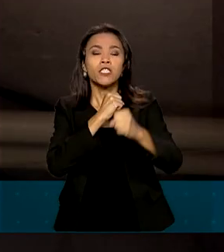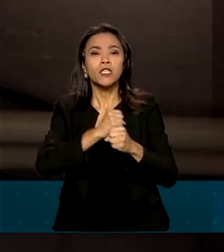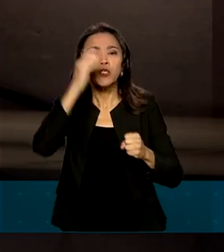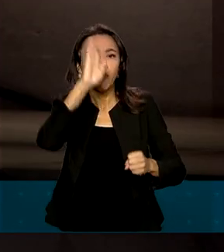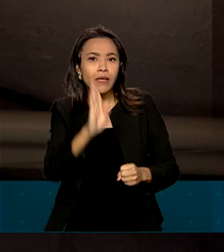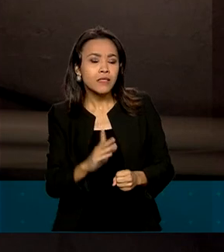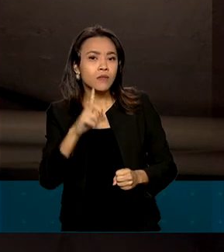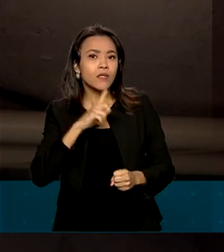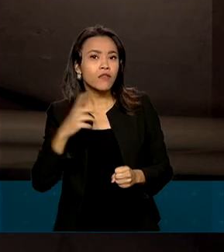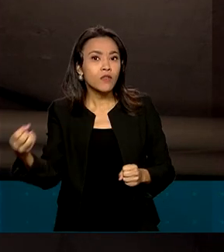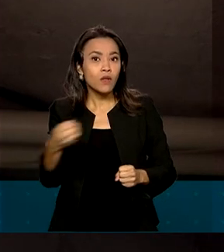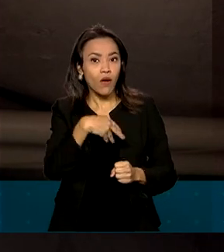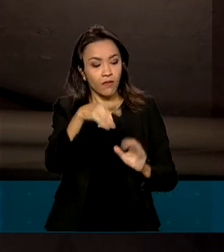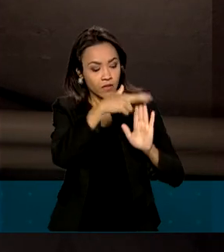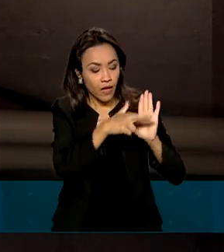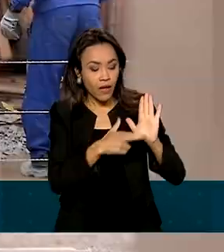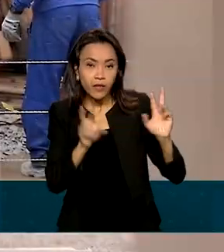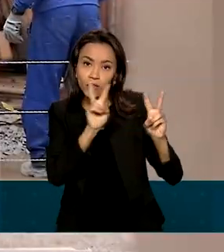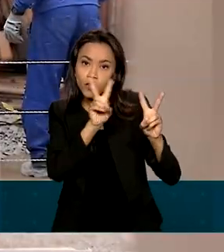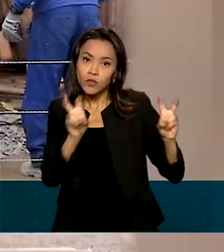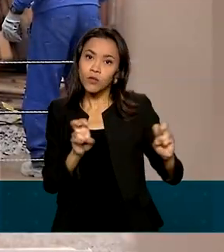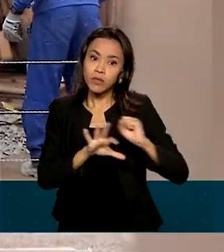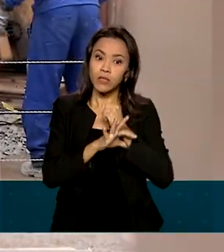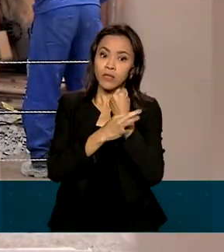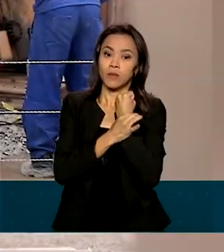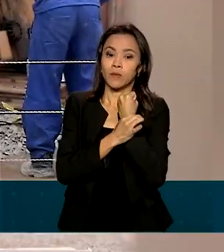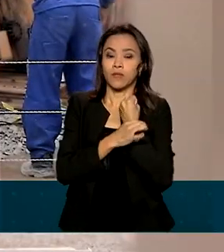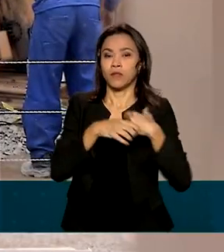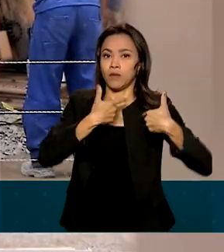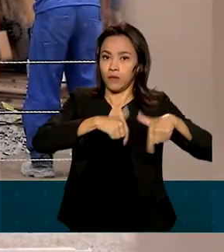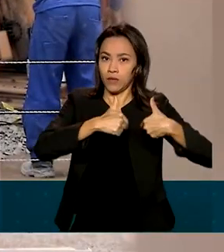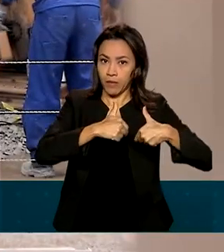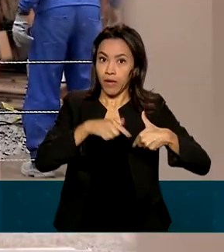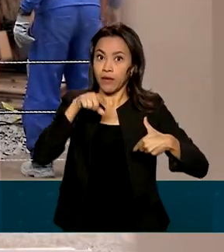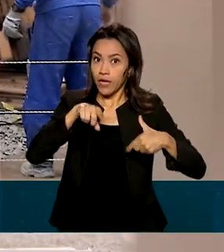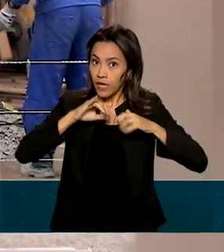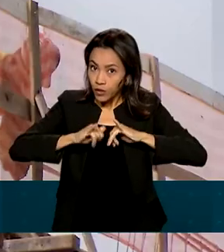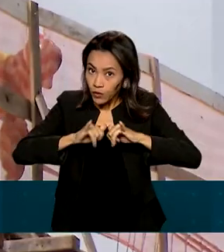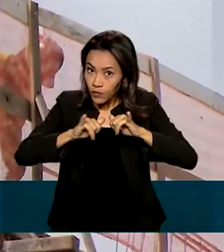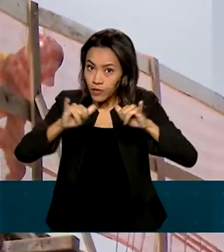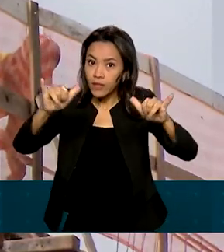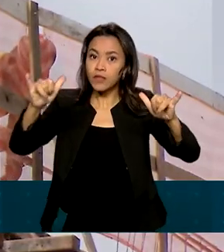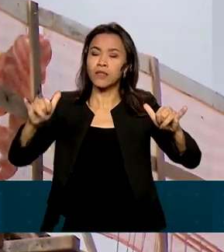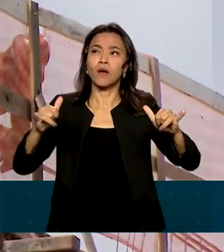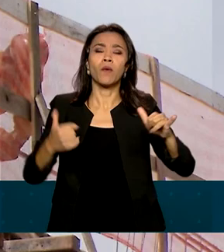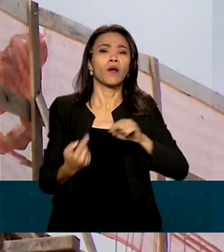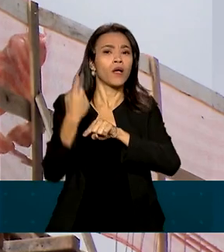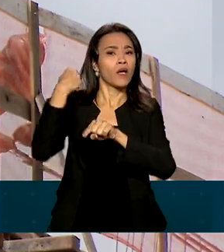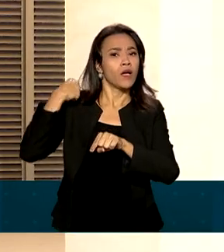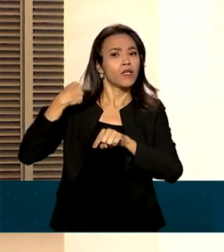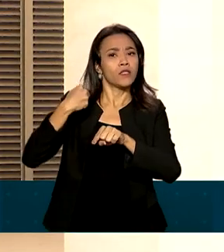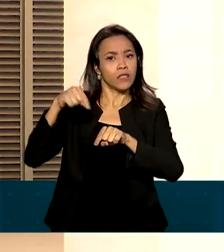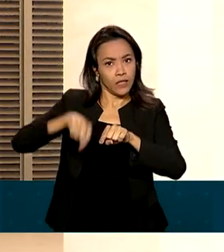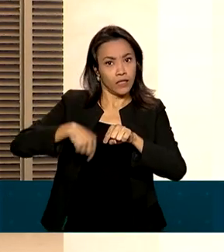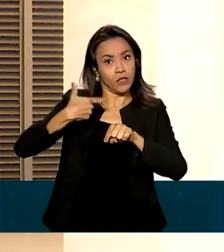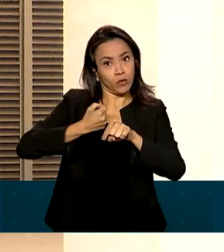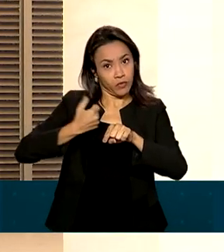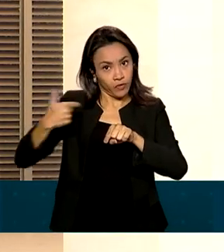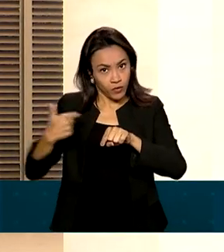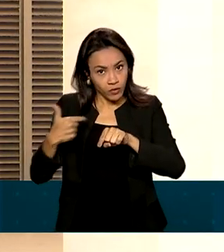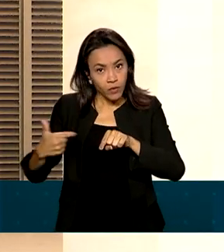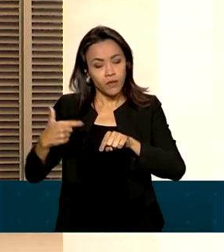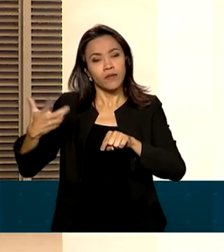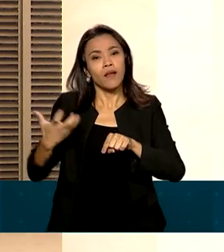novas normas sobre segurança do trabalho e a Campanha Nacional de Prevenção de Acidentes de 2022 pretende